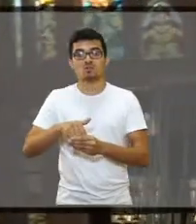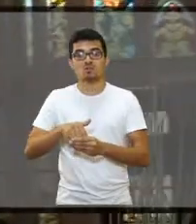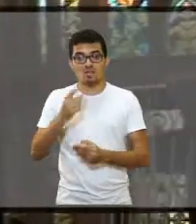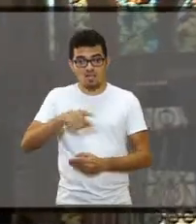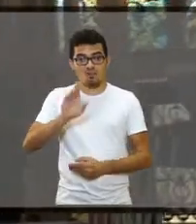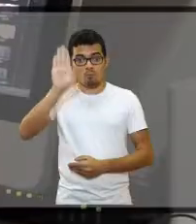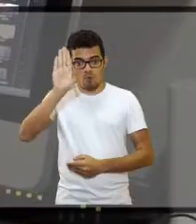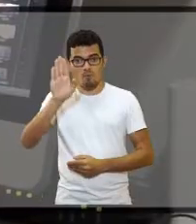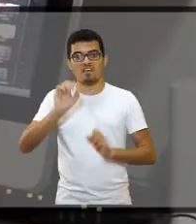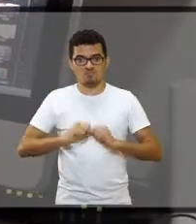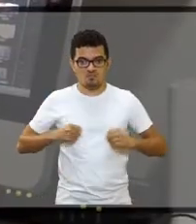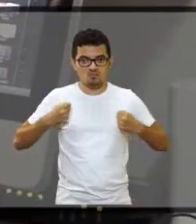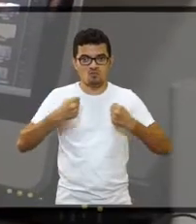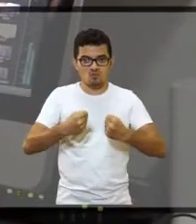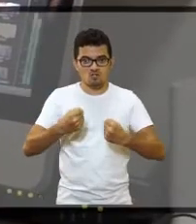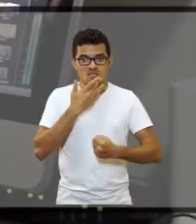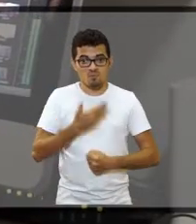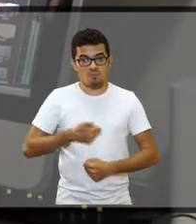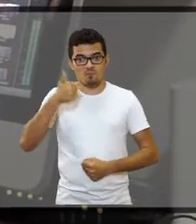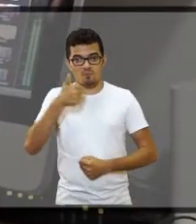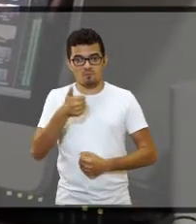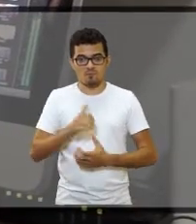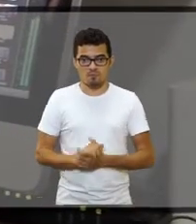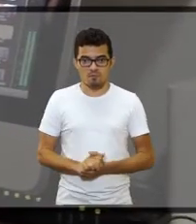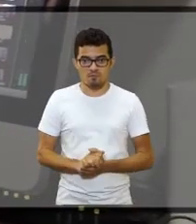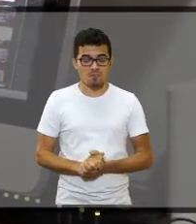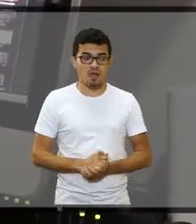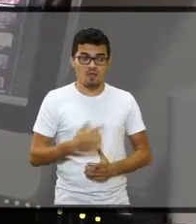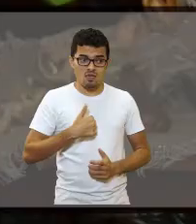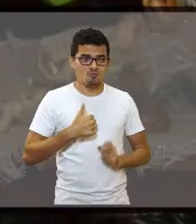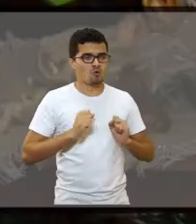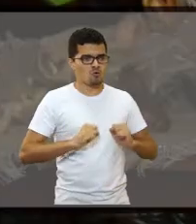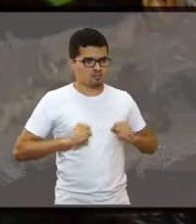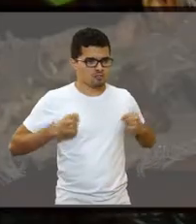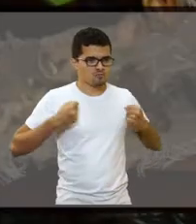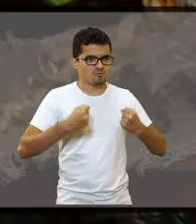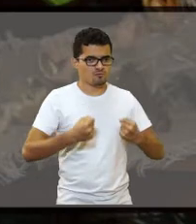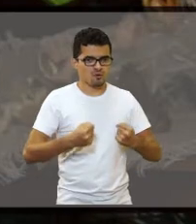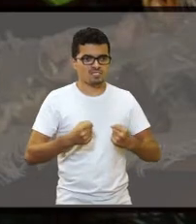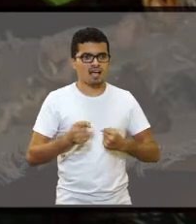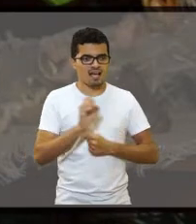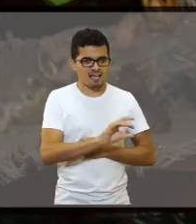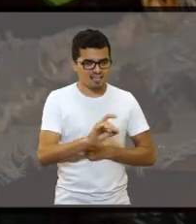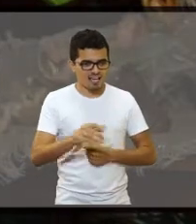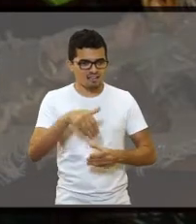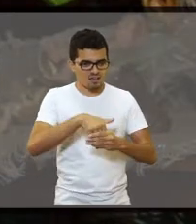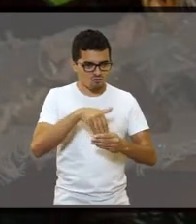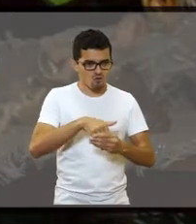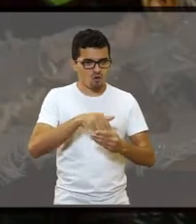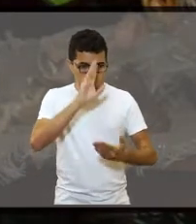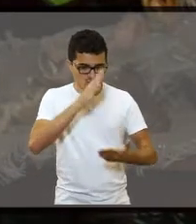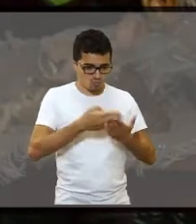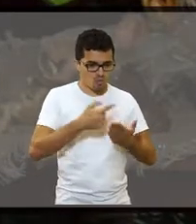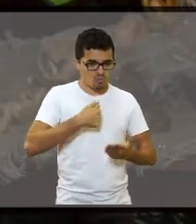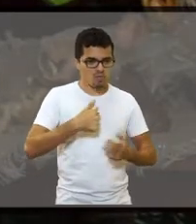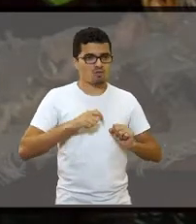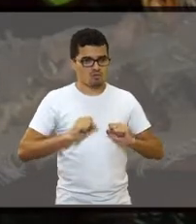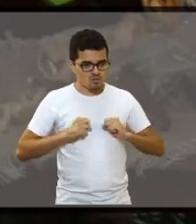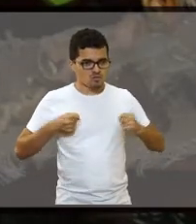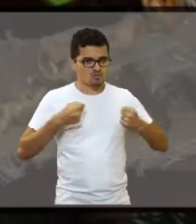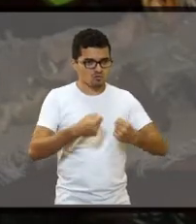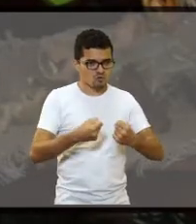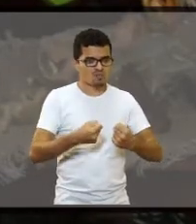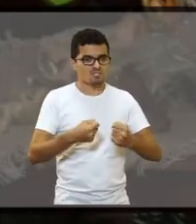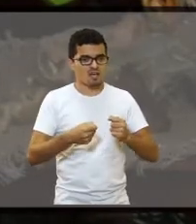promete se empenhar para fazer o melhor, como em tudo o que faz. Eu vou fazer por merecer cada voto nesses quatro anos, fazer um mandato